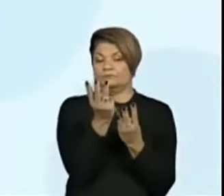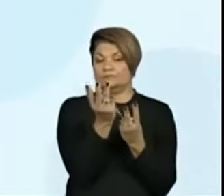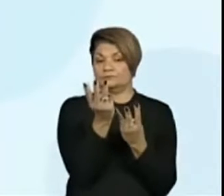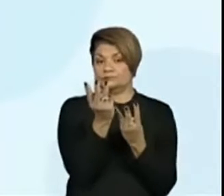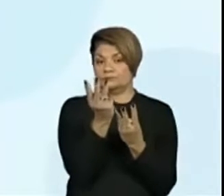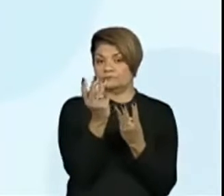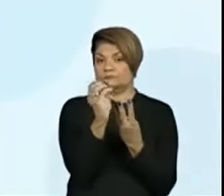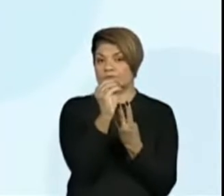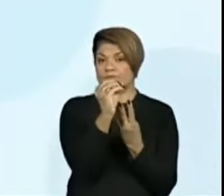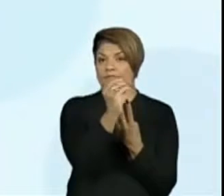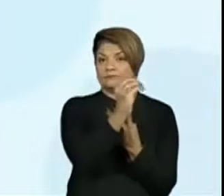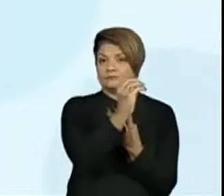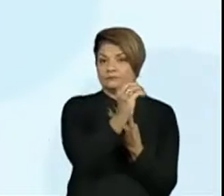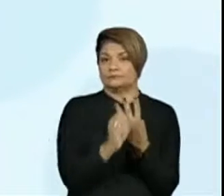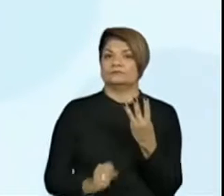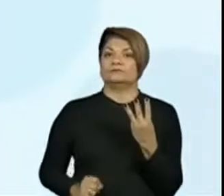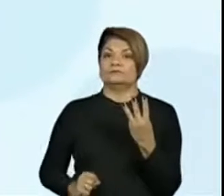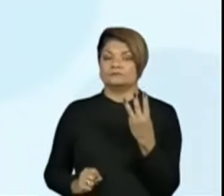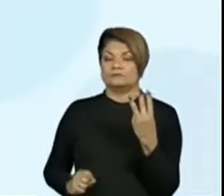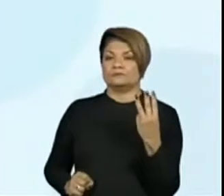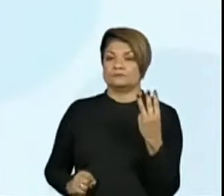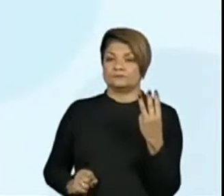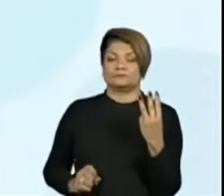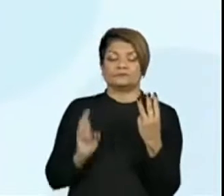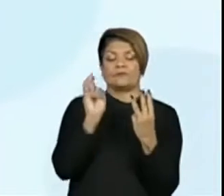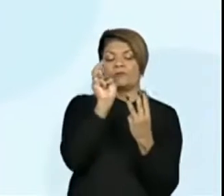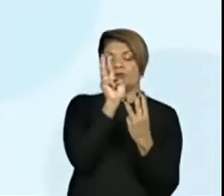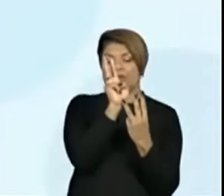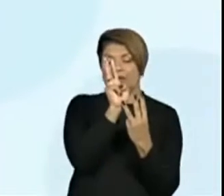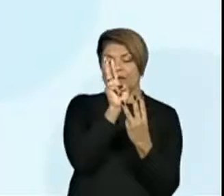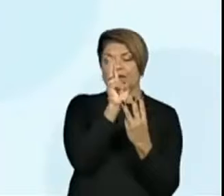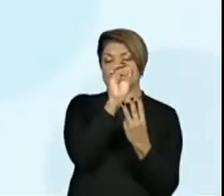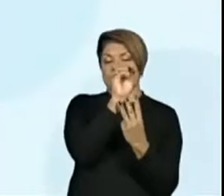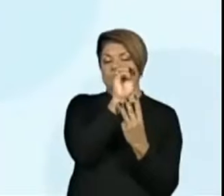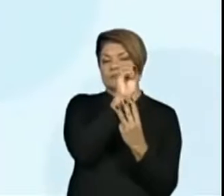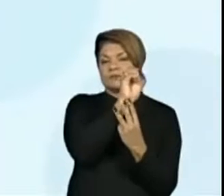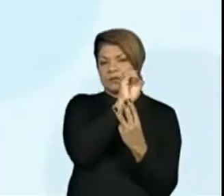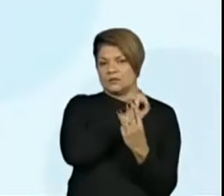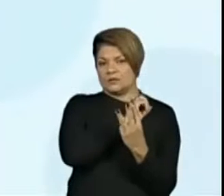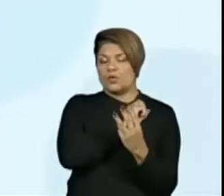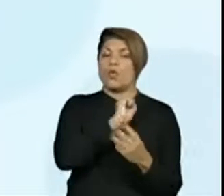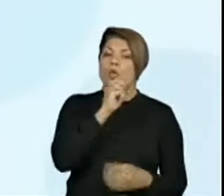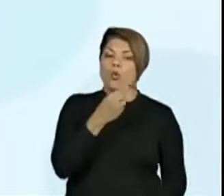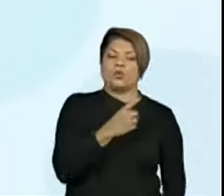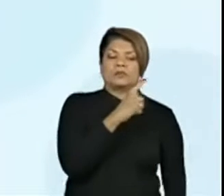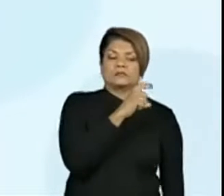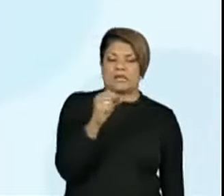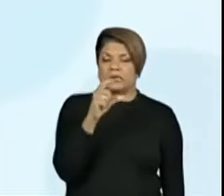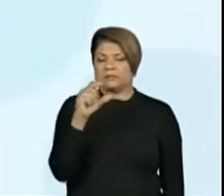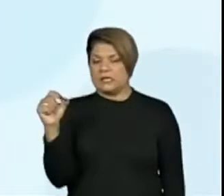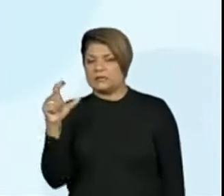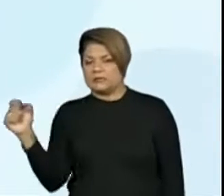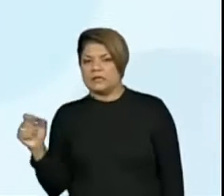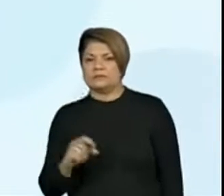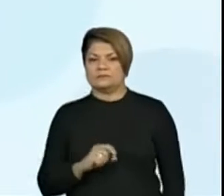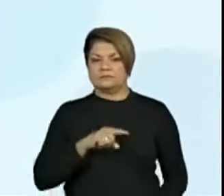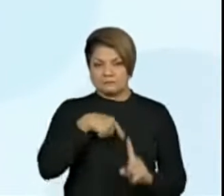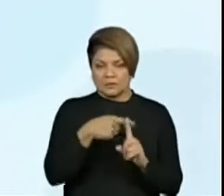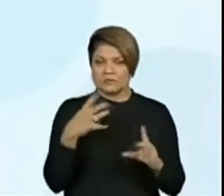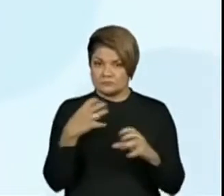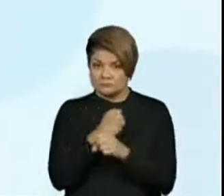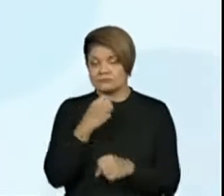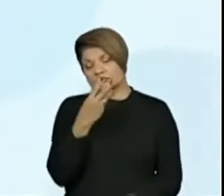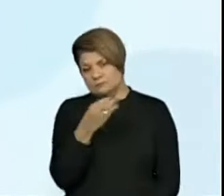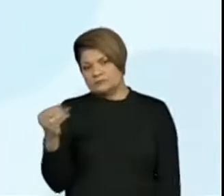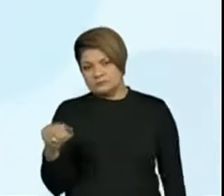três, é como se fosse cem mais cem mais cem. Ou três vezes o número cem. E assim por diante,